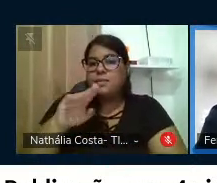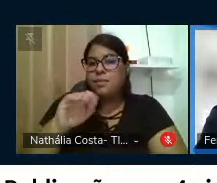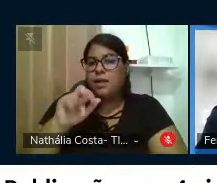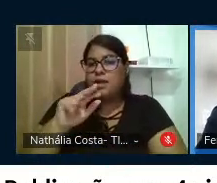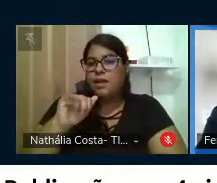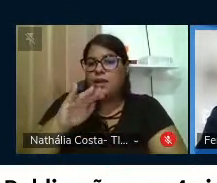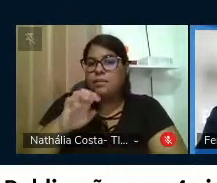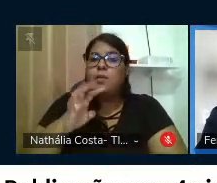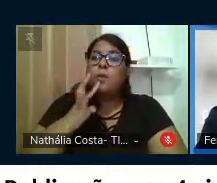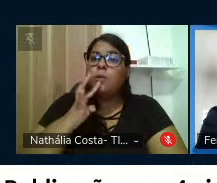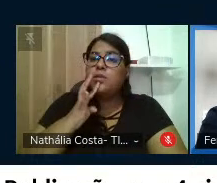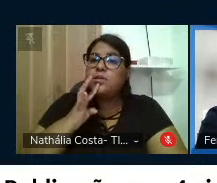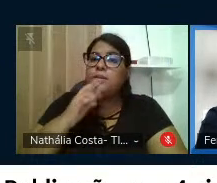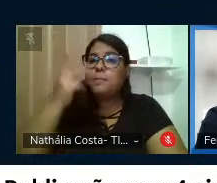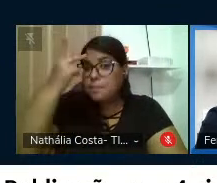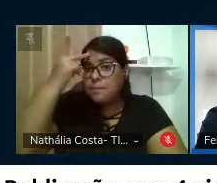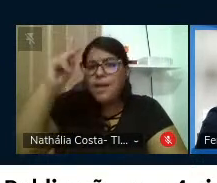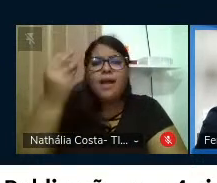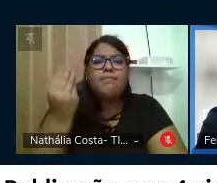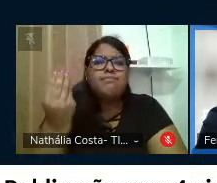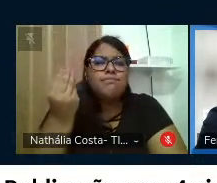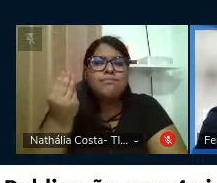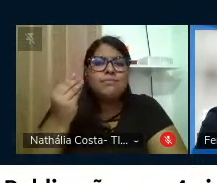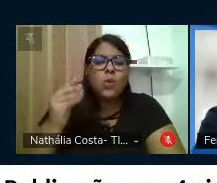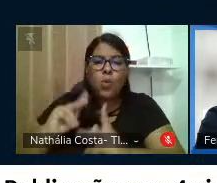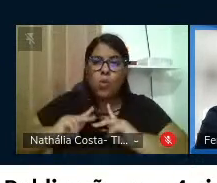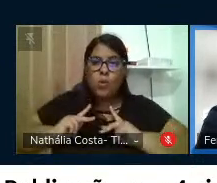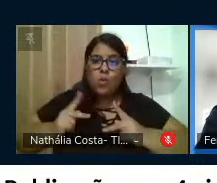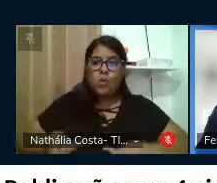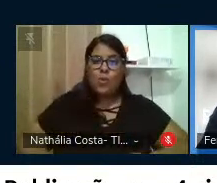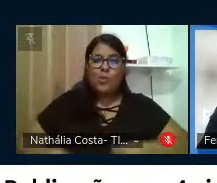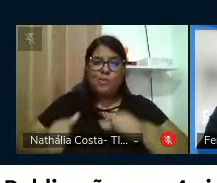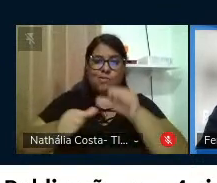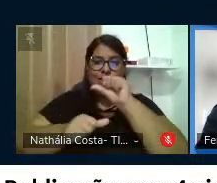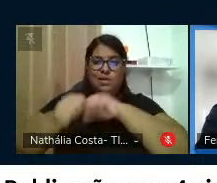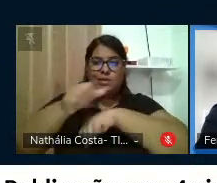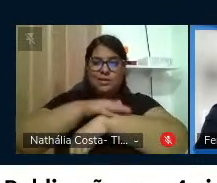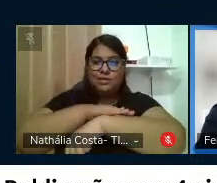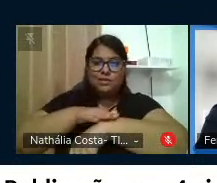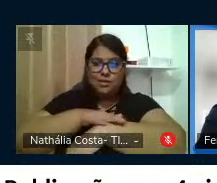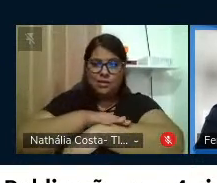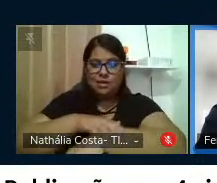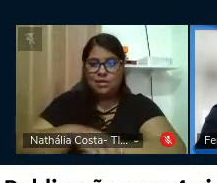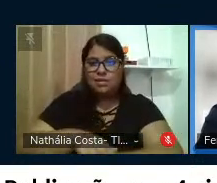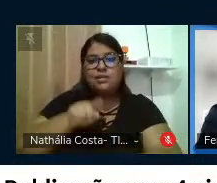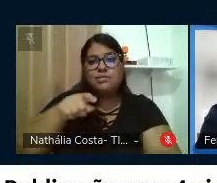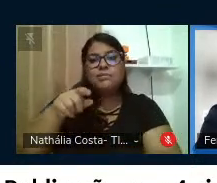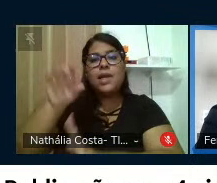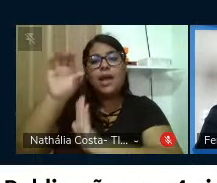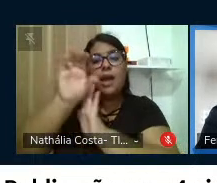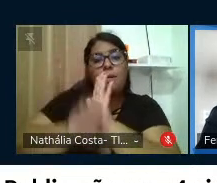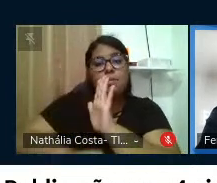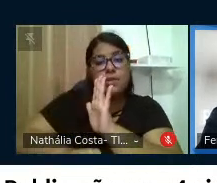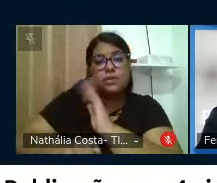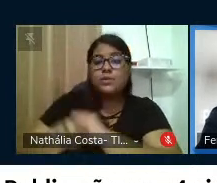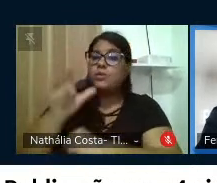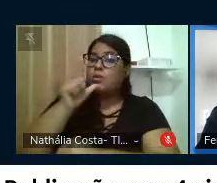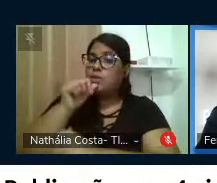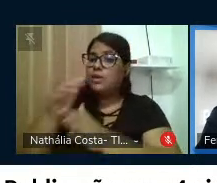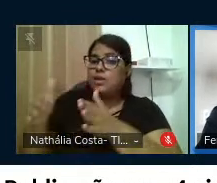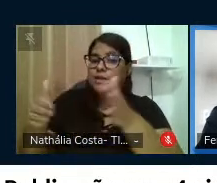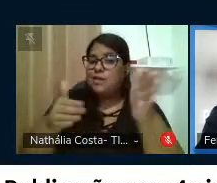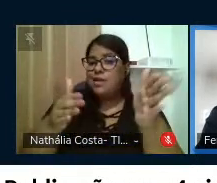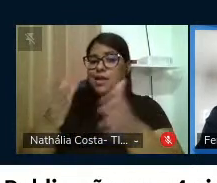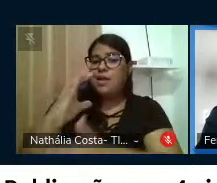humanizar, né? E eu gostaria de destacar nesse capítulo, né, o Capibaribe como vida, né,